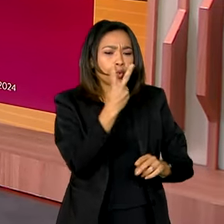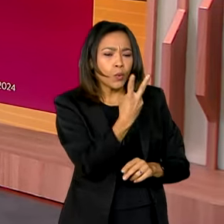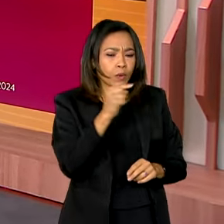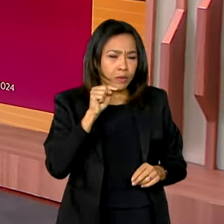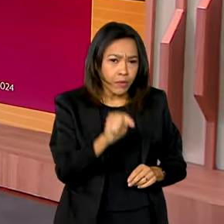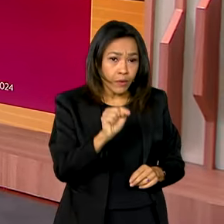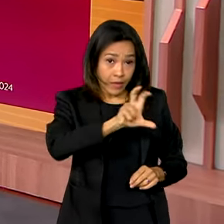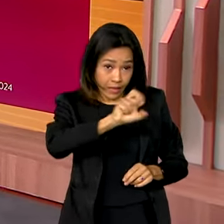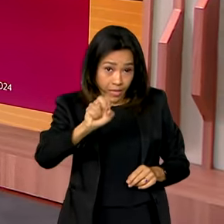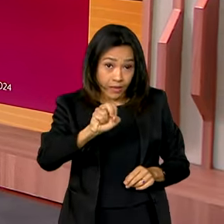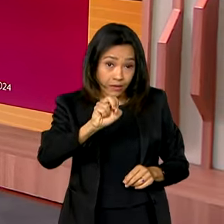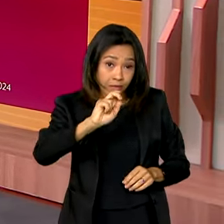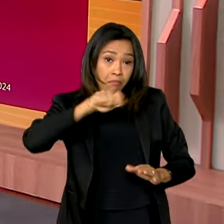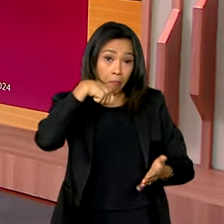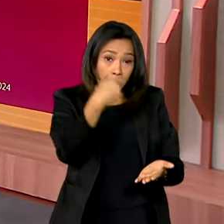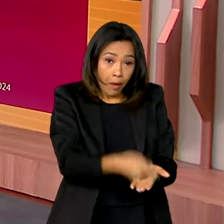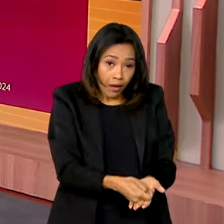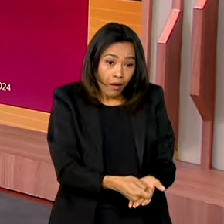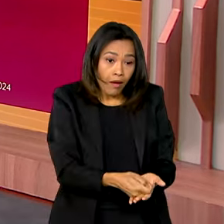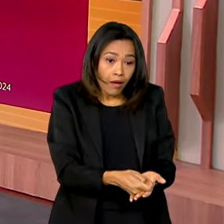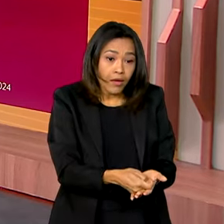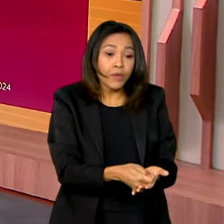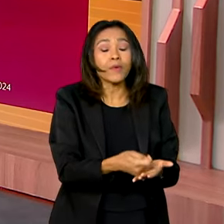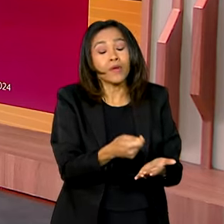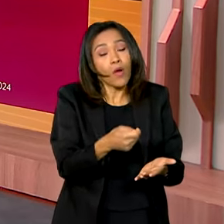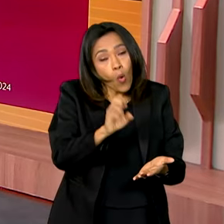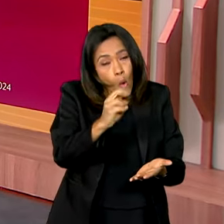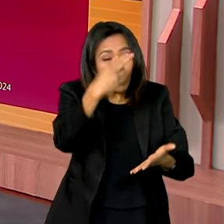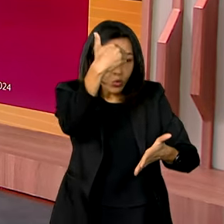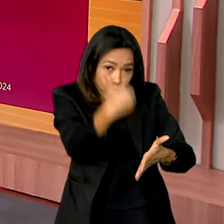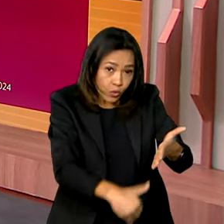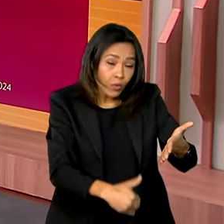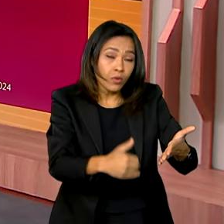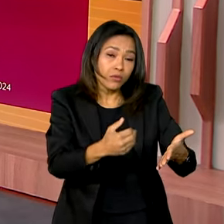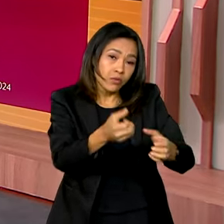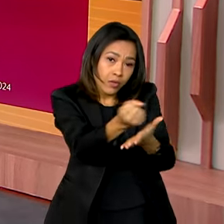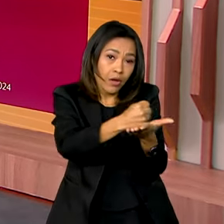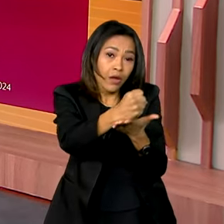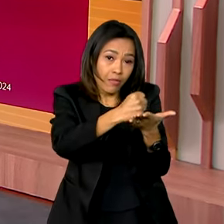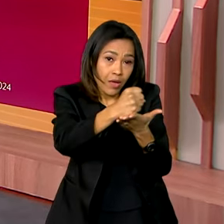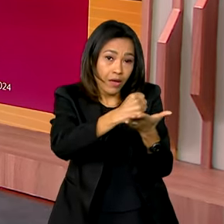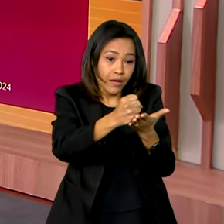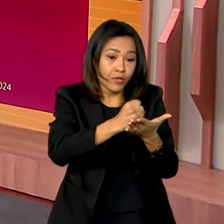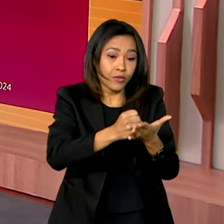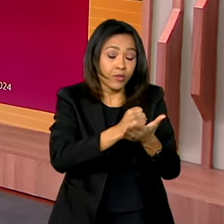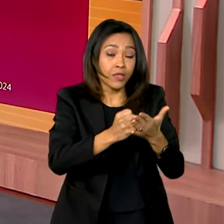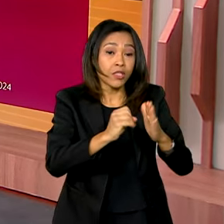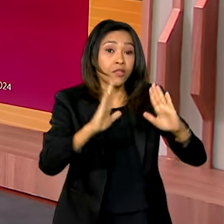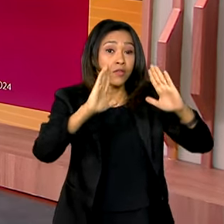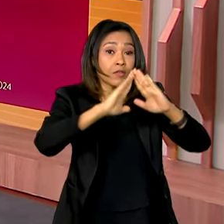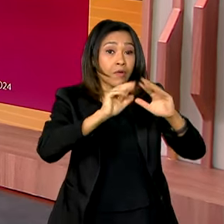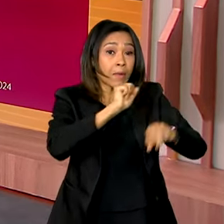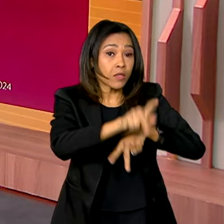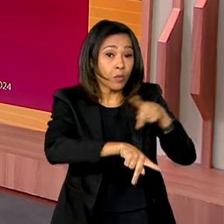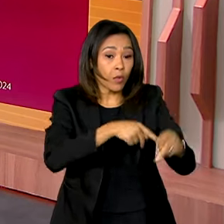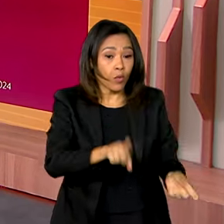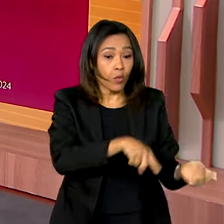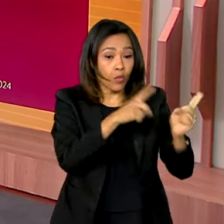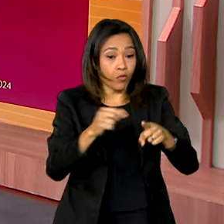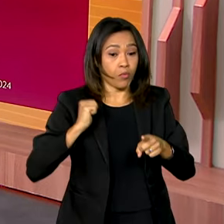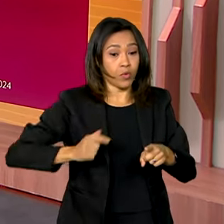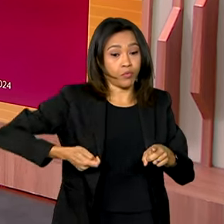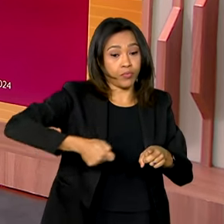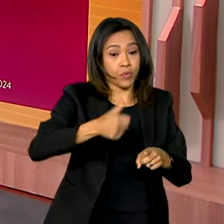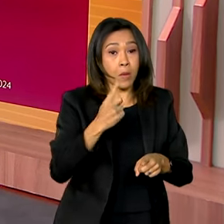pagaram remédio de graça ou com desconto do farmácia popular. Já o Bolsa Família beneficia 1.700